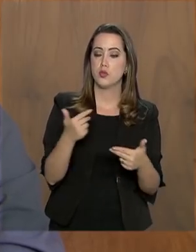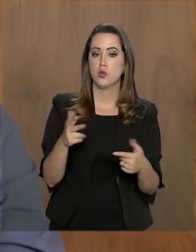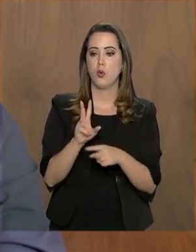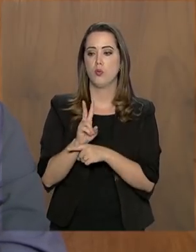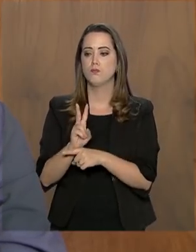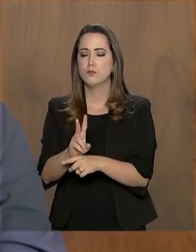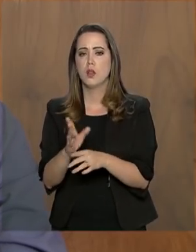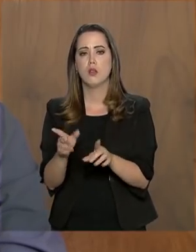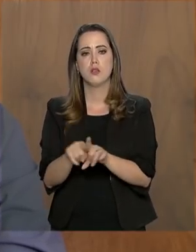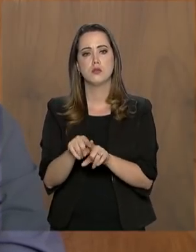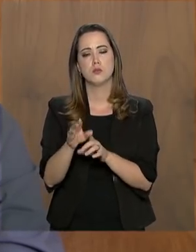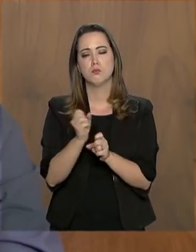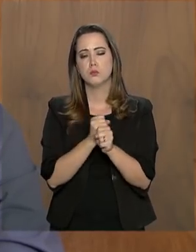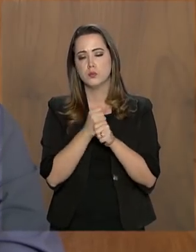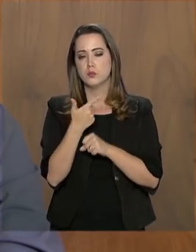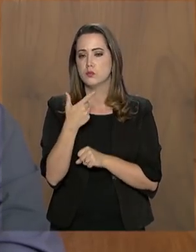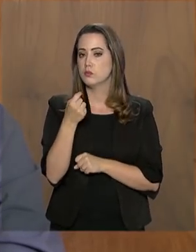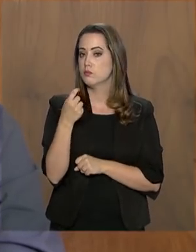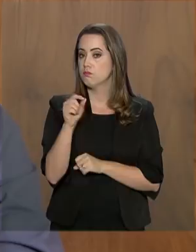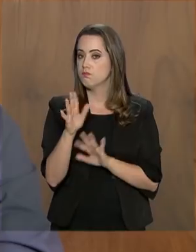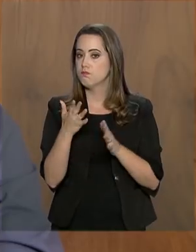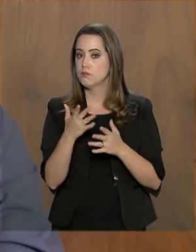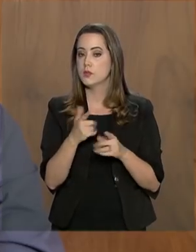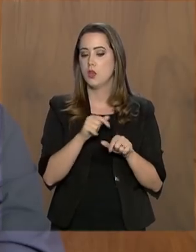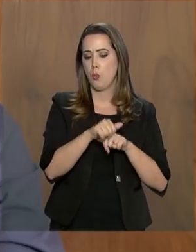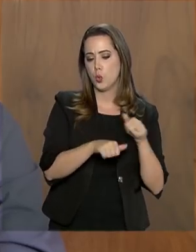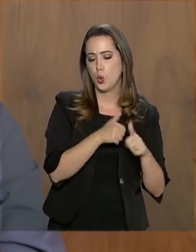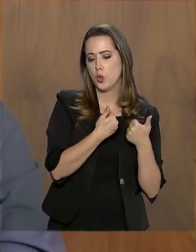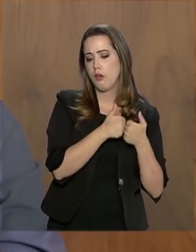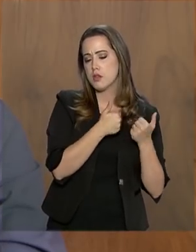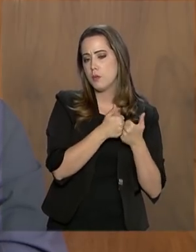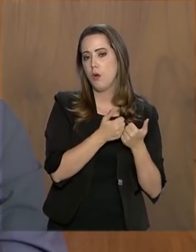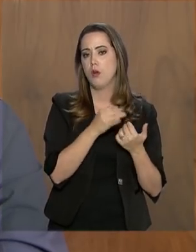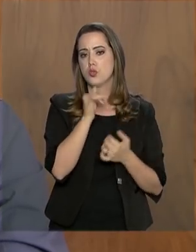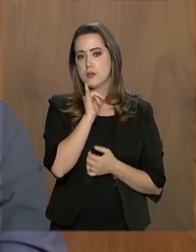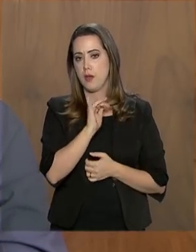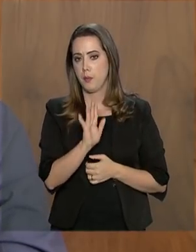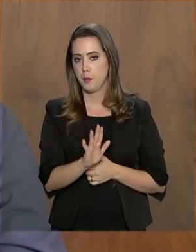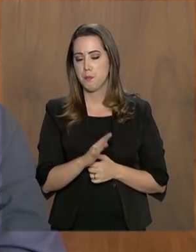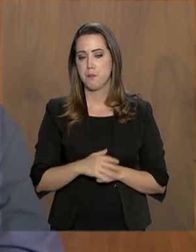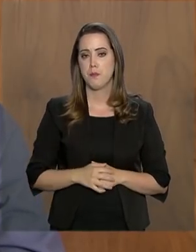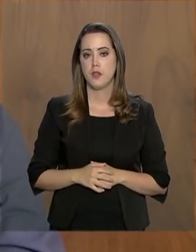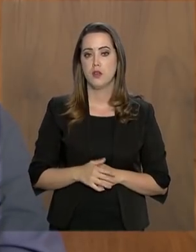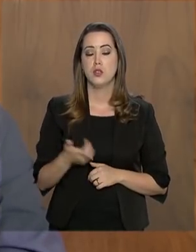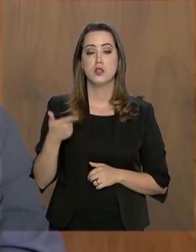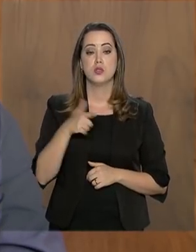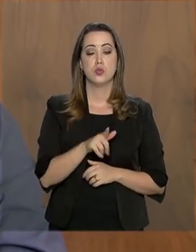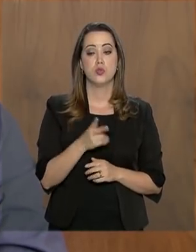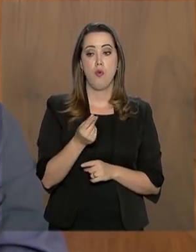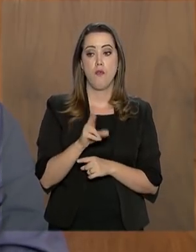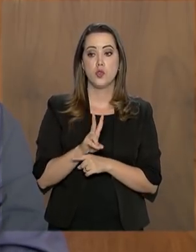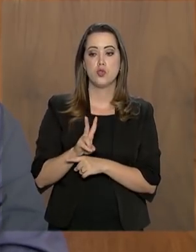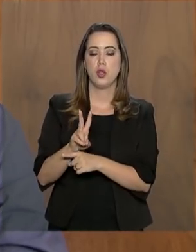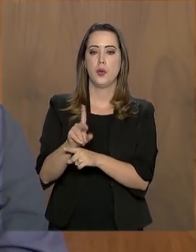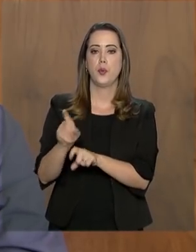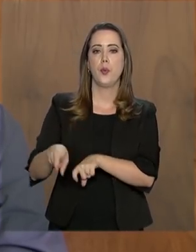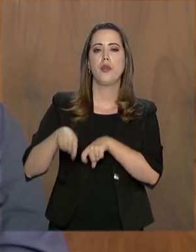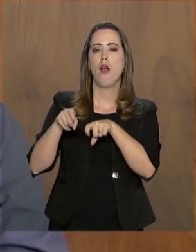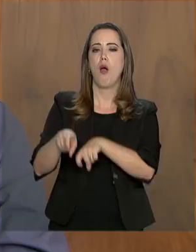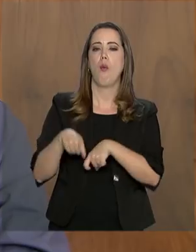nos anos 2000, Modern Frota, por exemplo, a retomada do crédito rural,